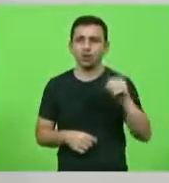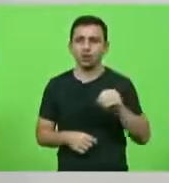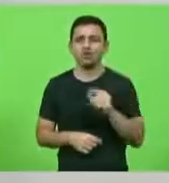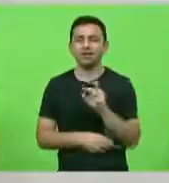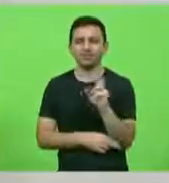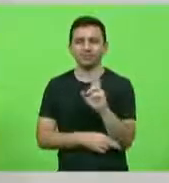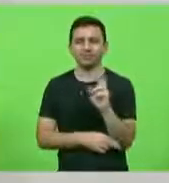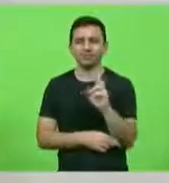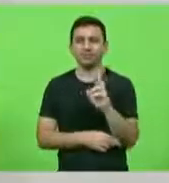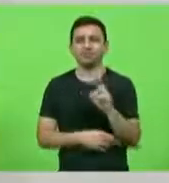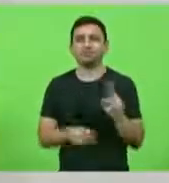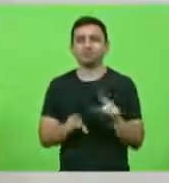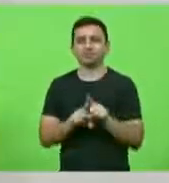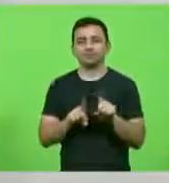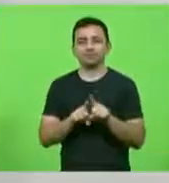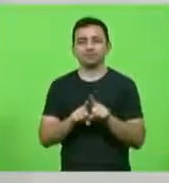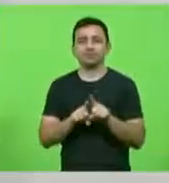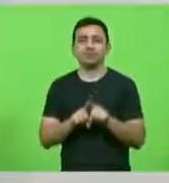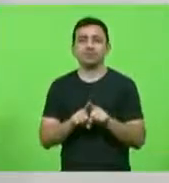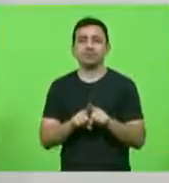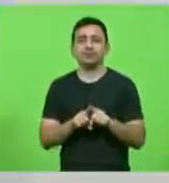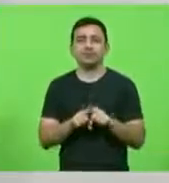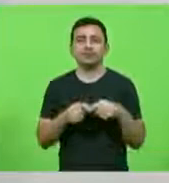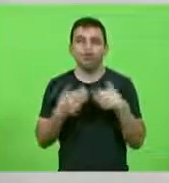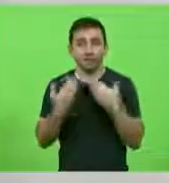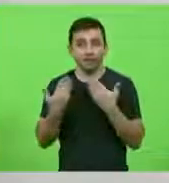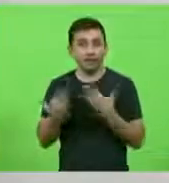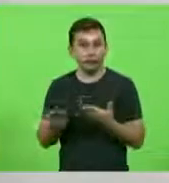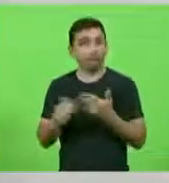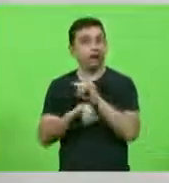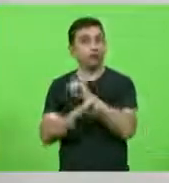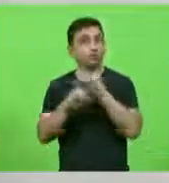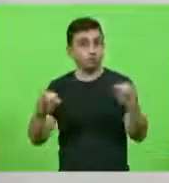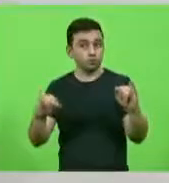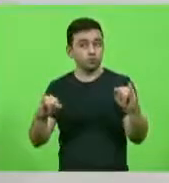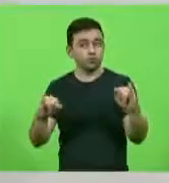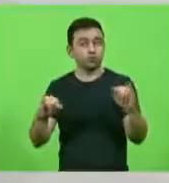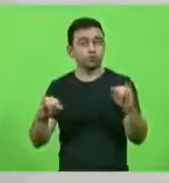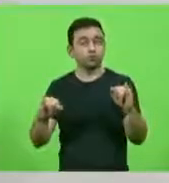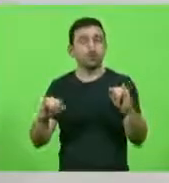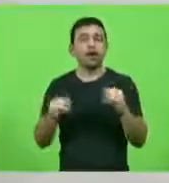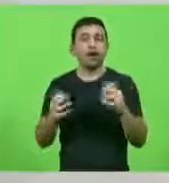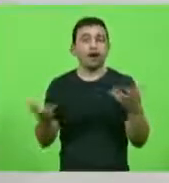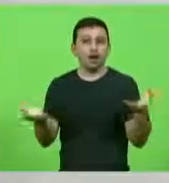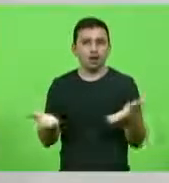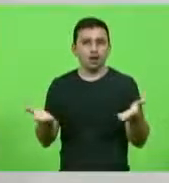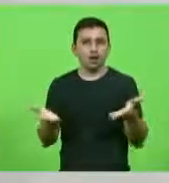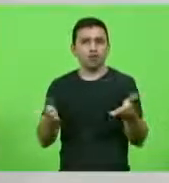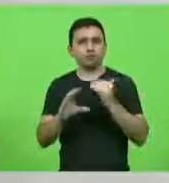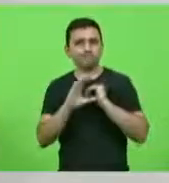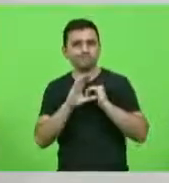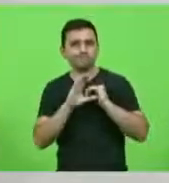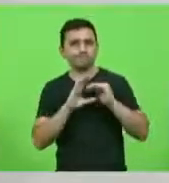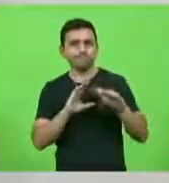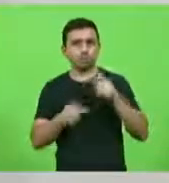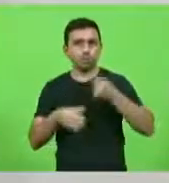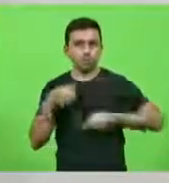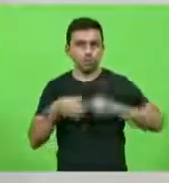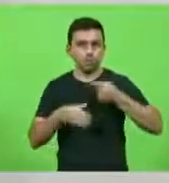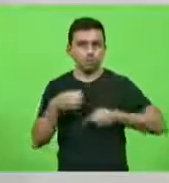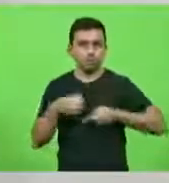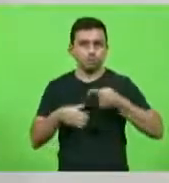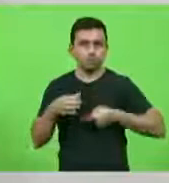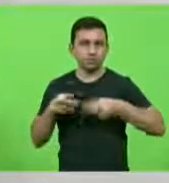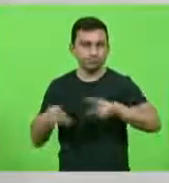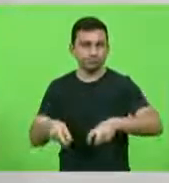Desta forma, com base neste anúncio, nós estamos enviando para a Comissão de